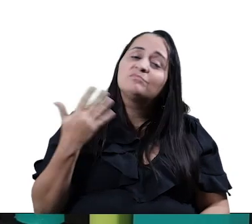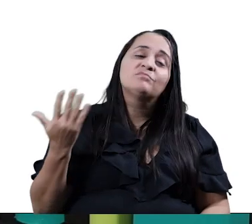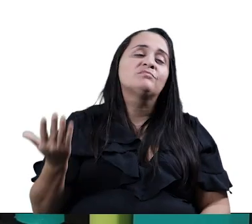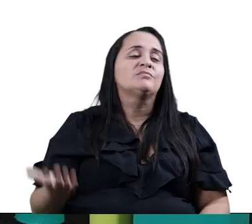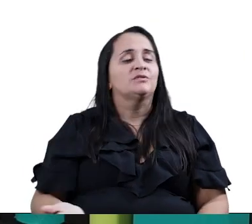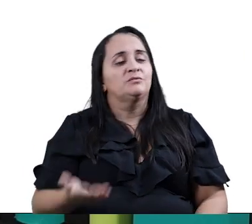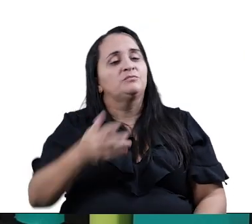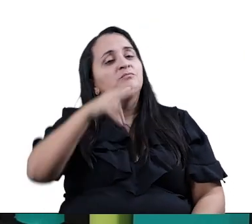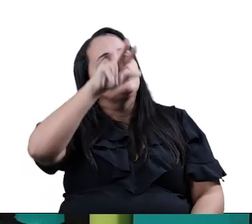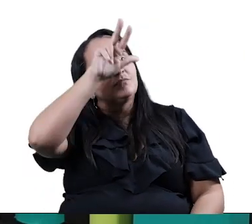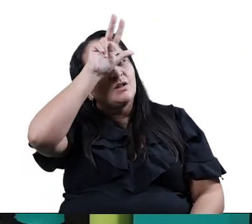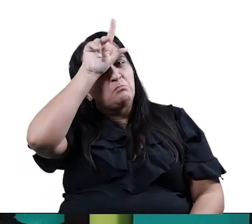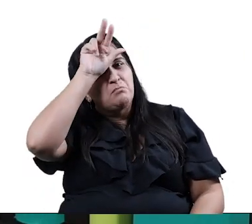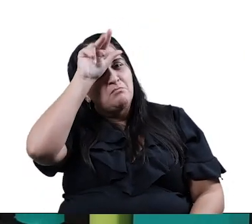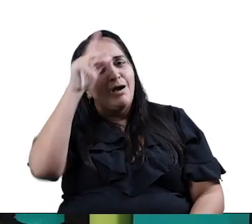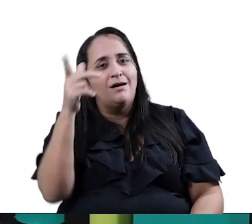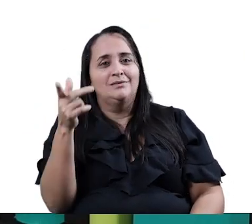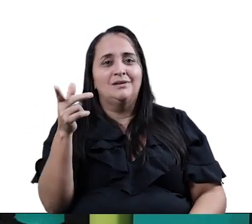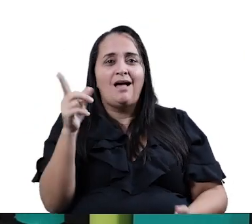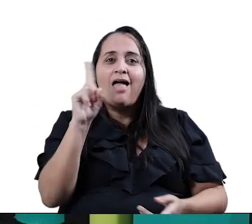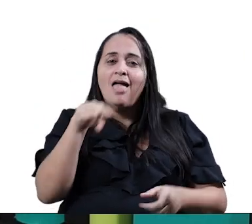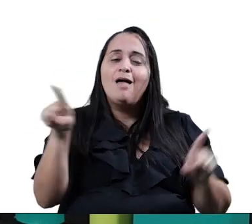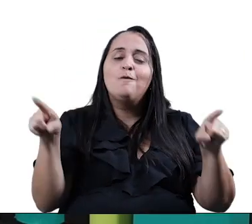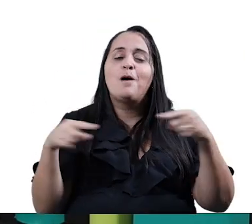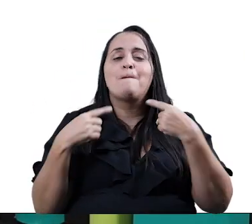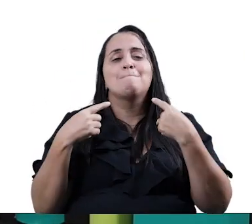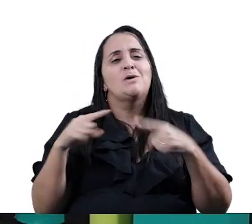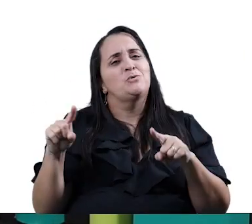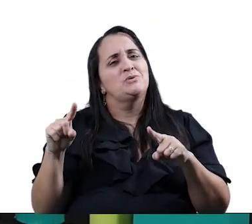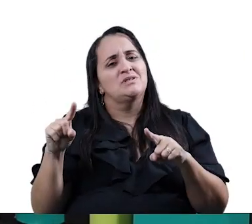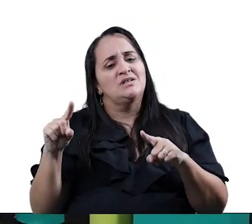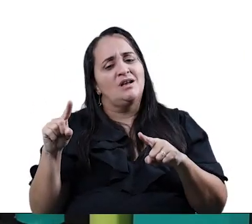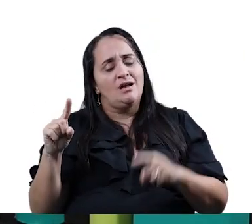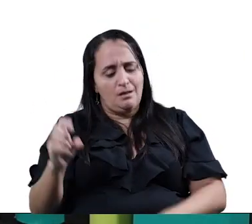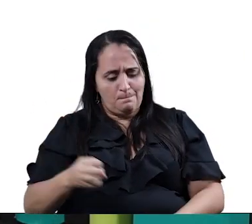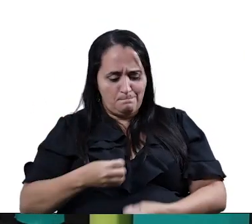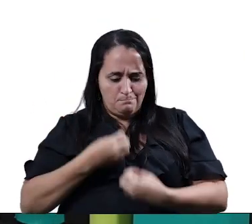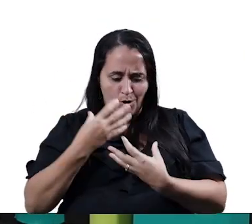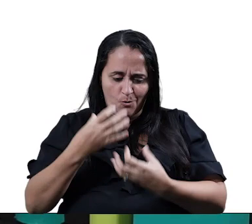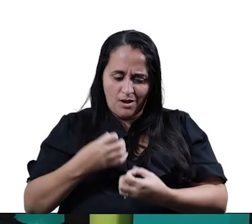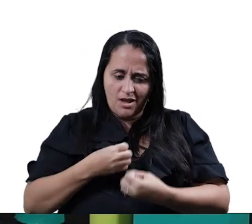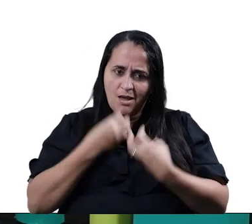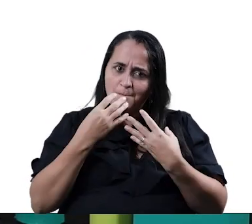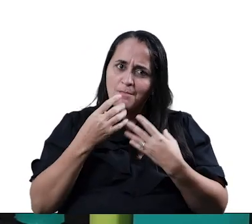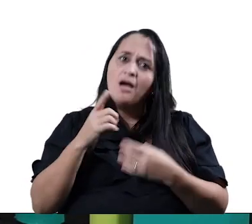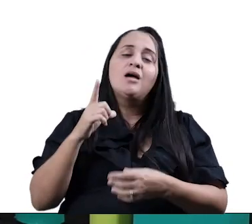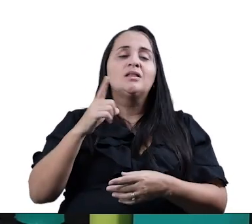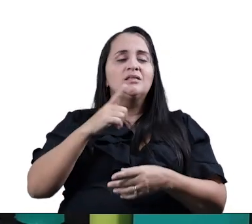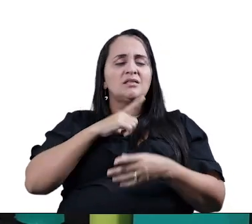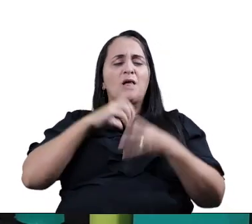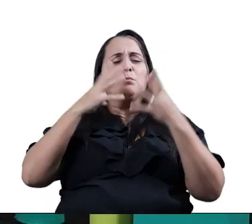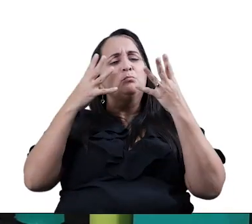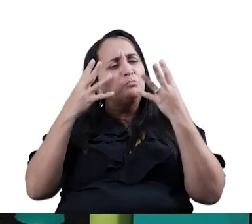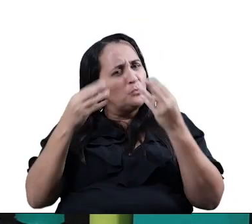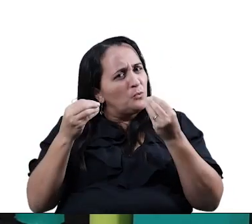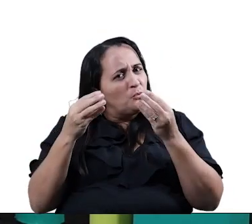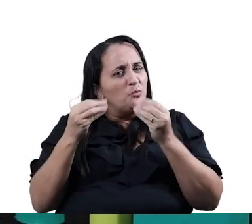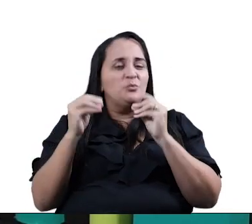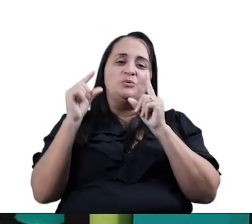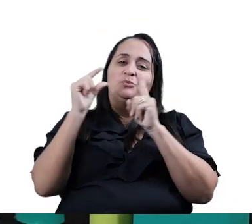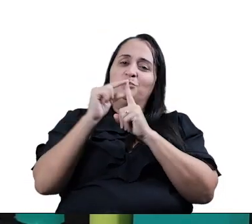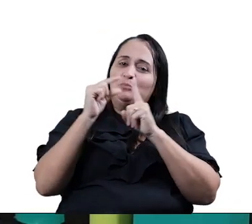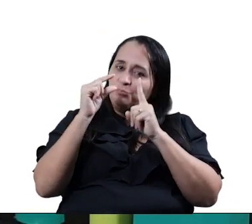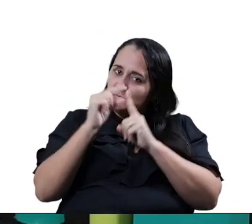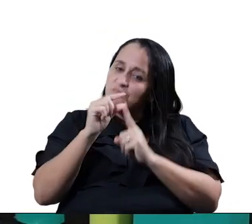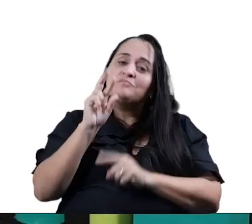uma música É um poema E tem rimas Tem as estrofes, tem o